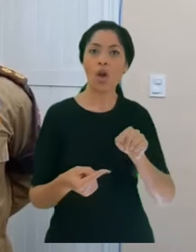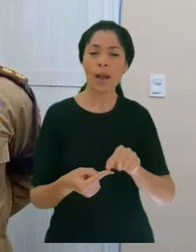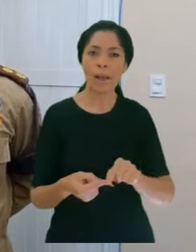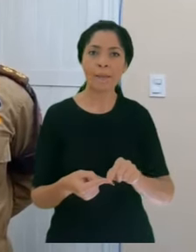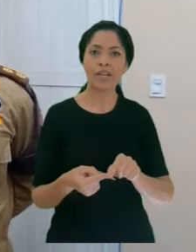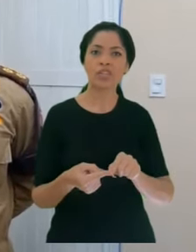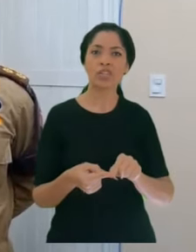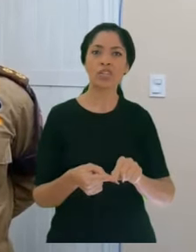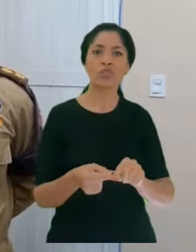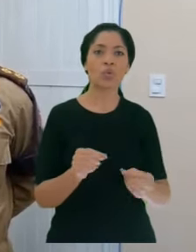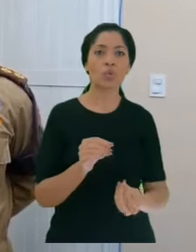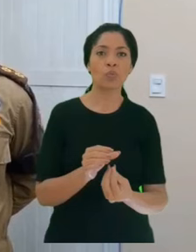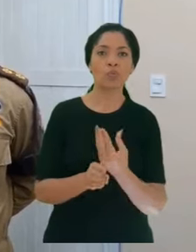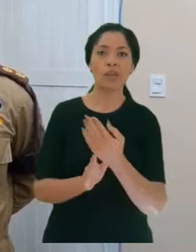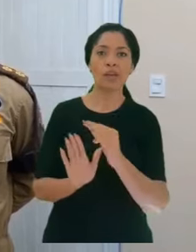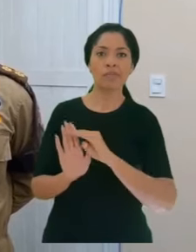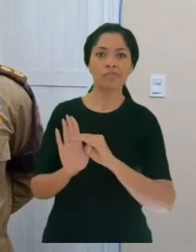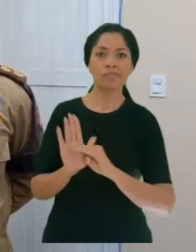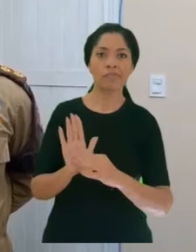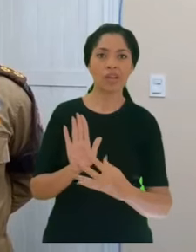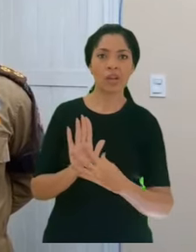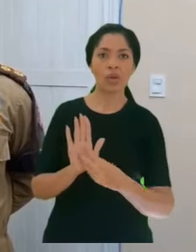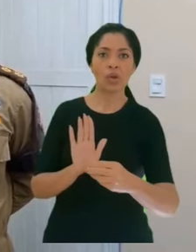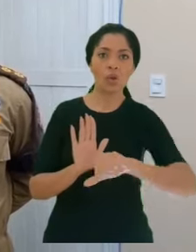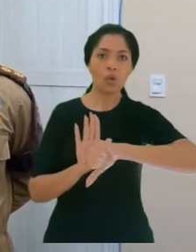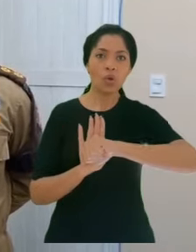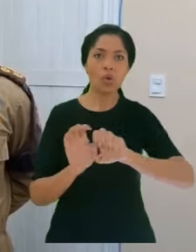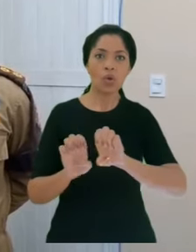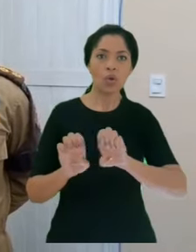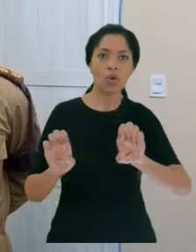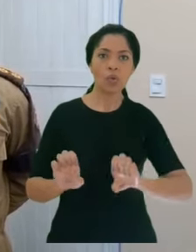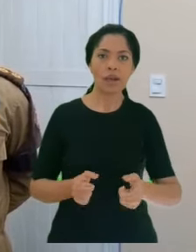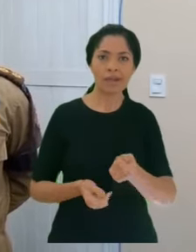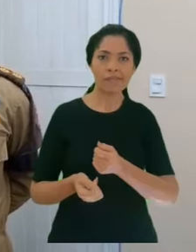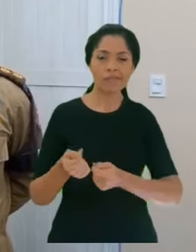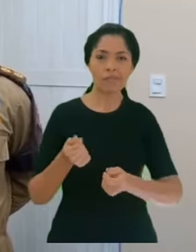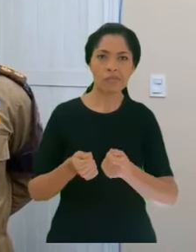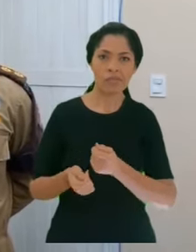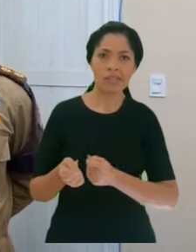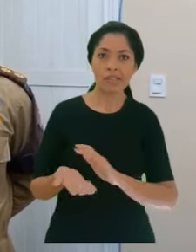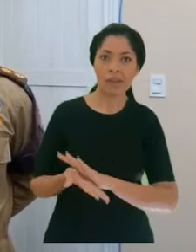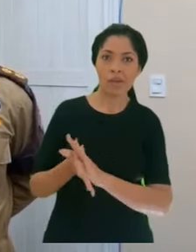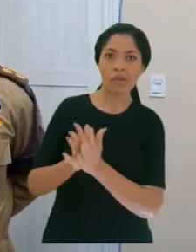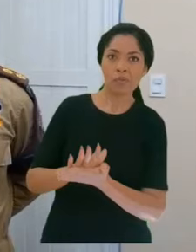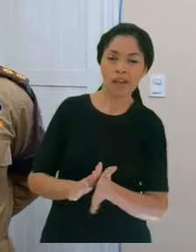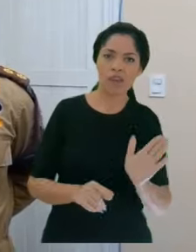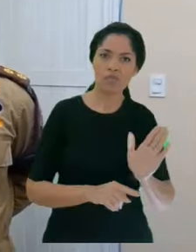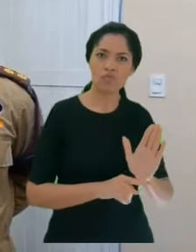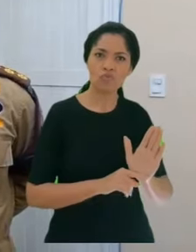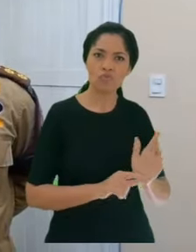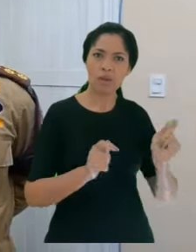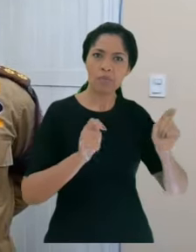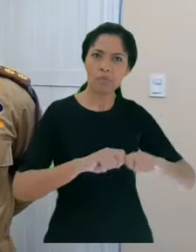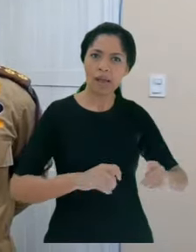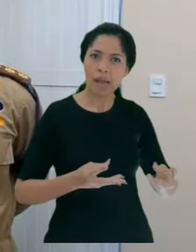maior criar um portfólio para crime contra institucional financeira, com o objetivo de desenvolver as competências e habilidades